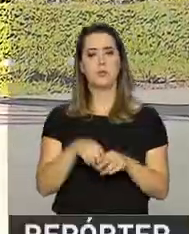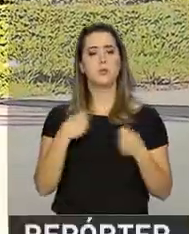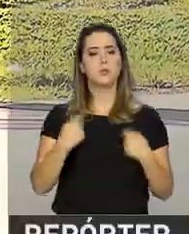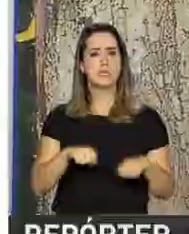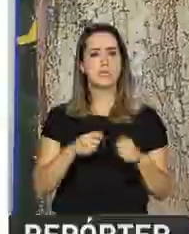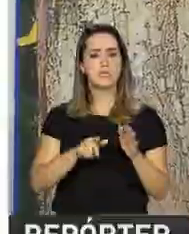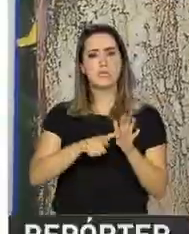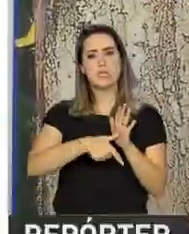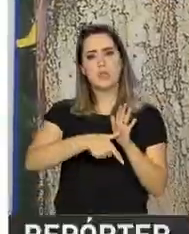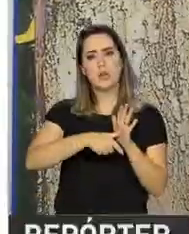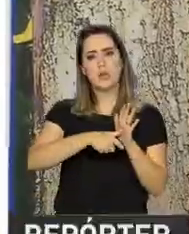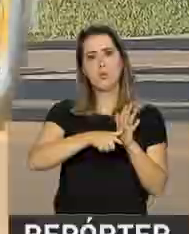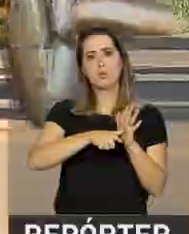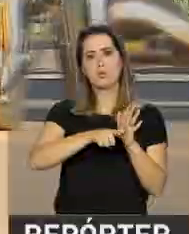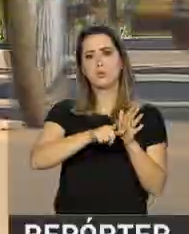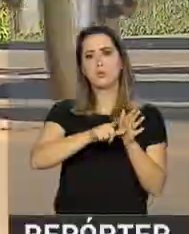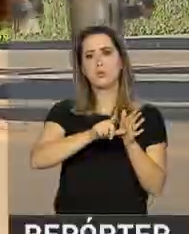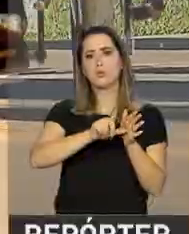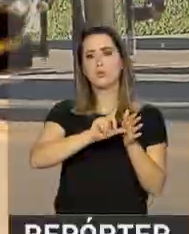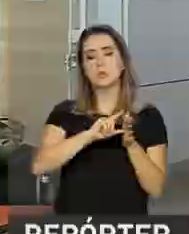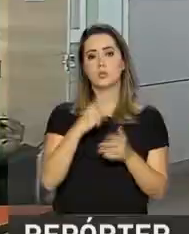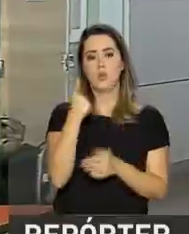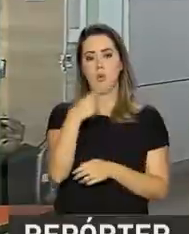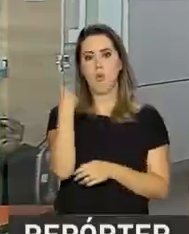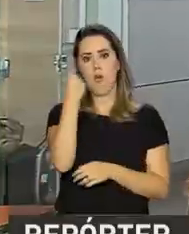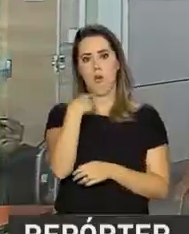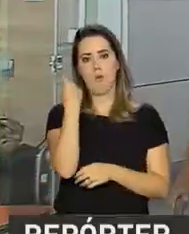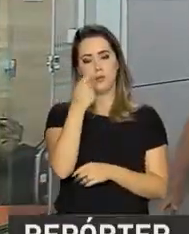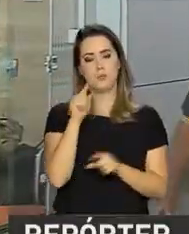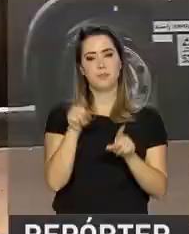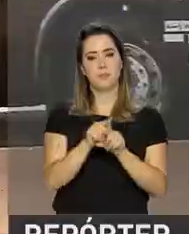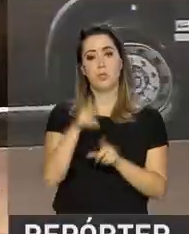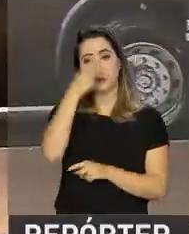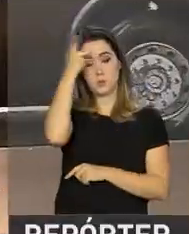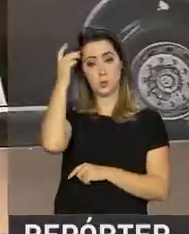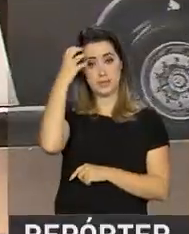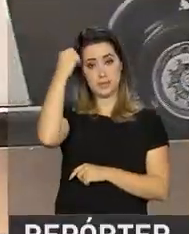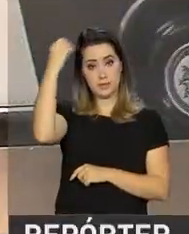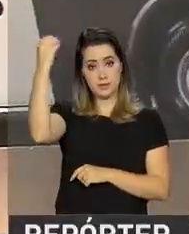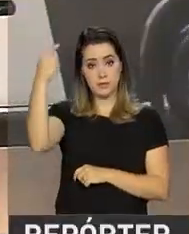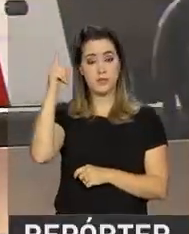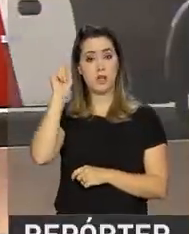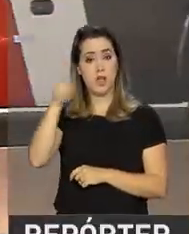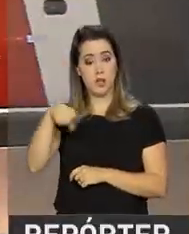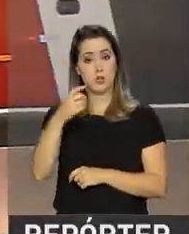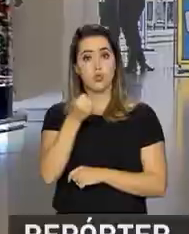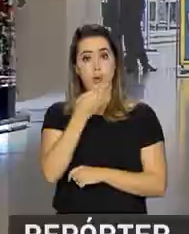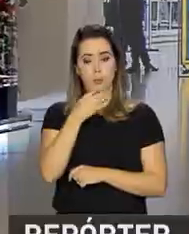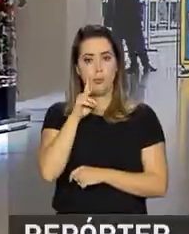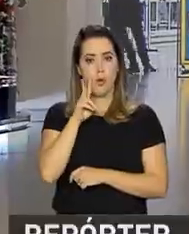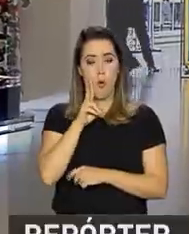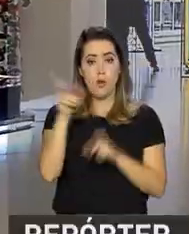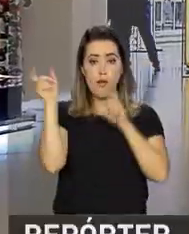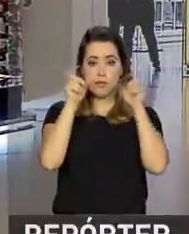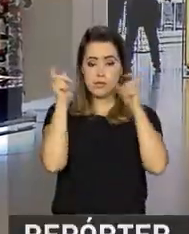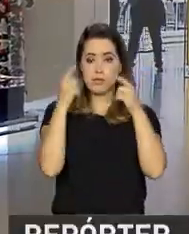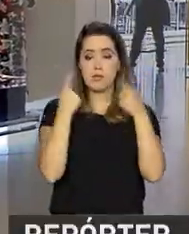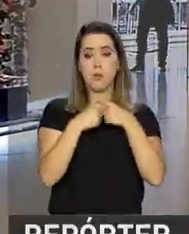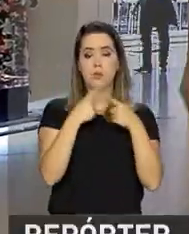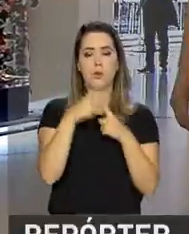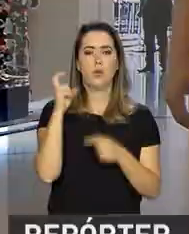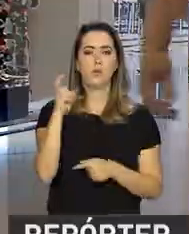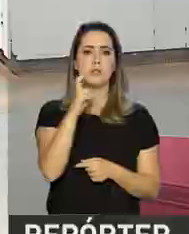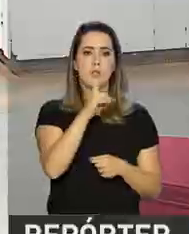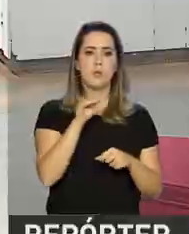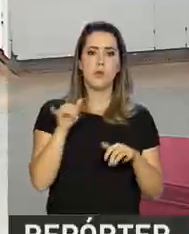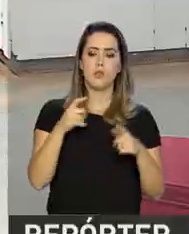devem atrasar seus relógios em uma hora. Para quem tem viagens marcadas, é bom ficar atento, porque os 55